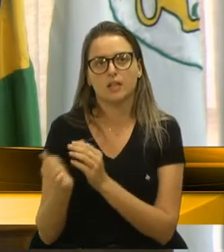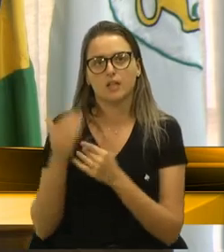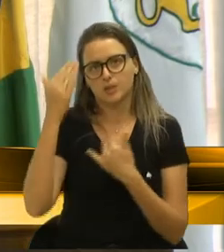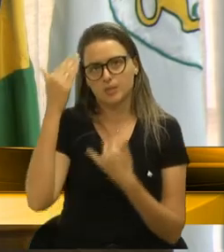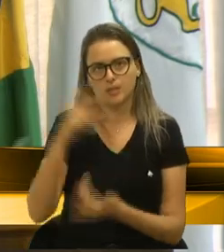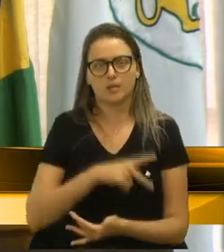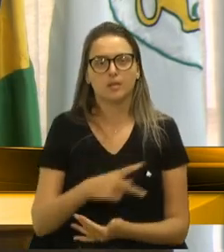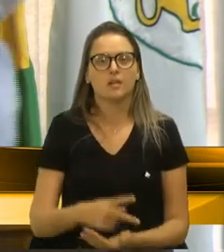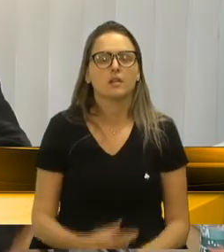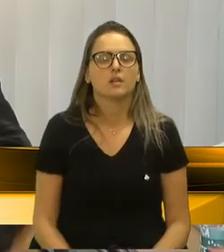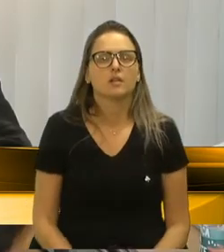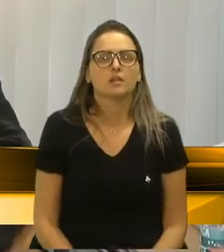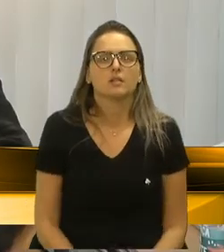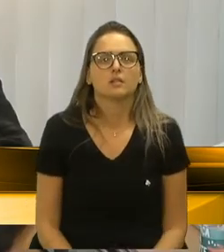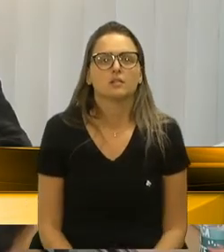Muito obrigado, senhor presidente. Obrigado. Obrigado.